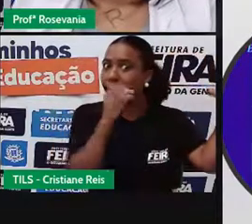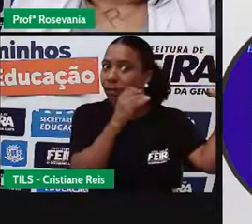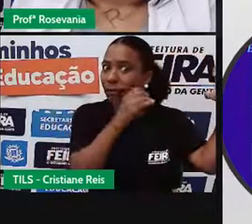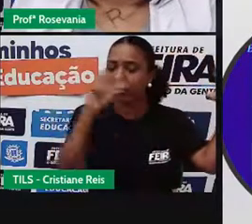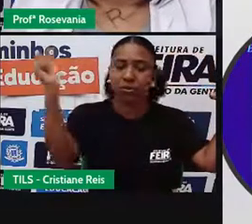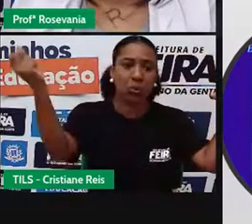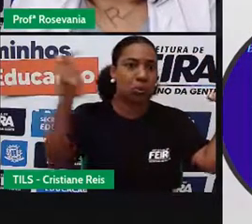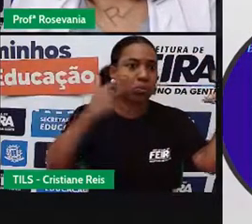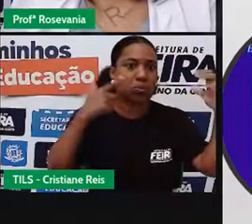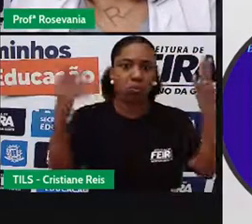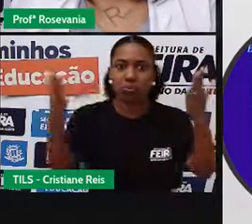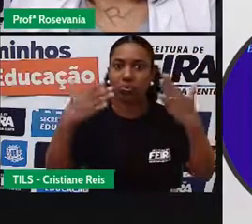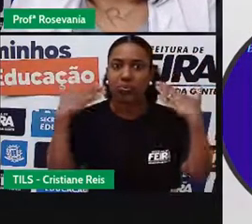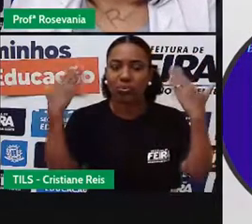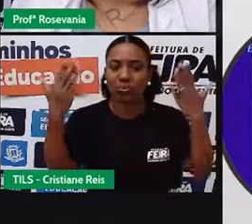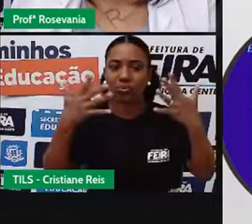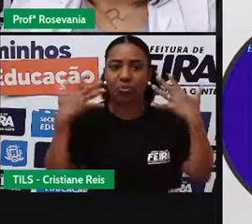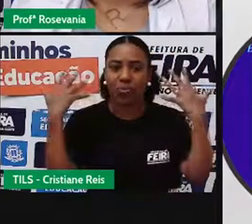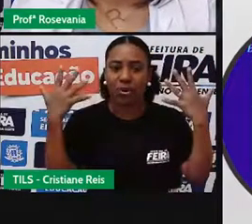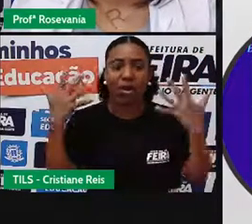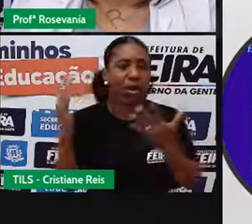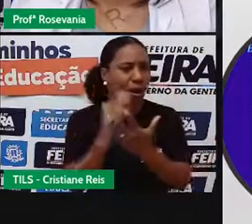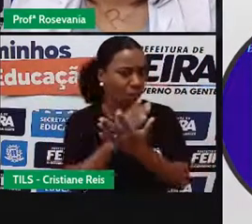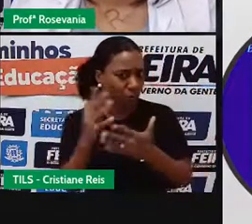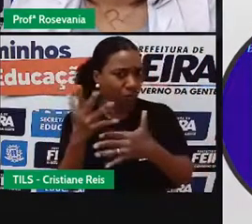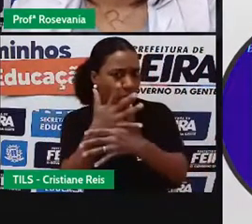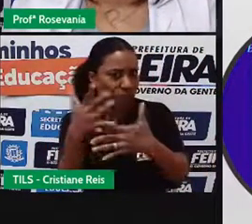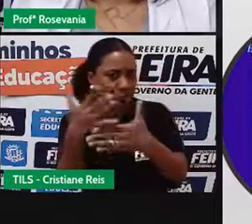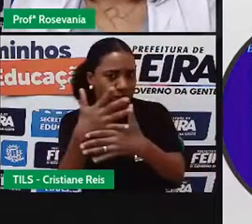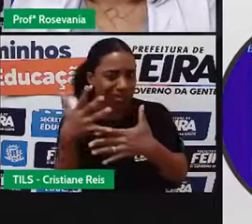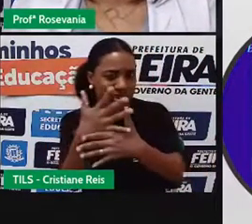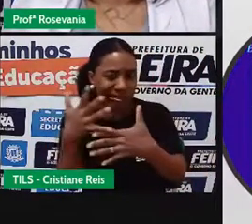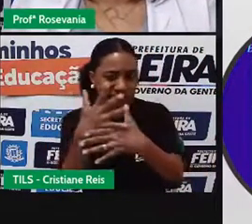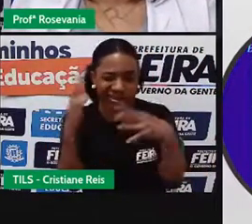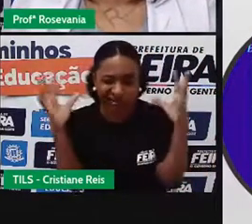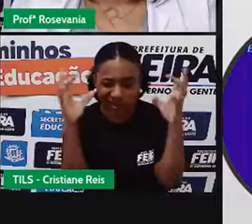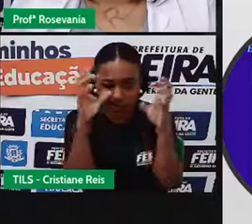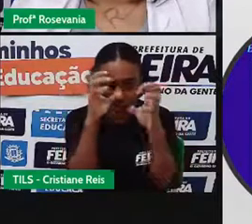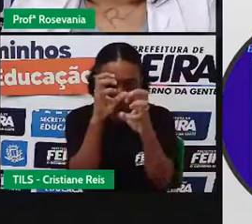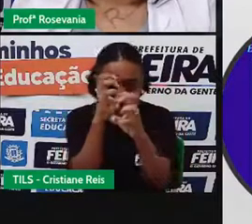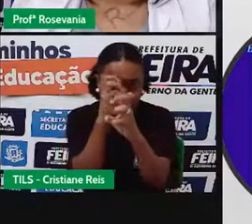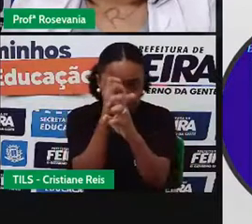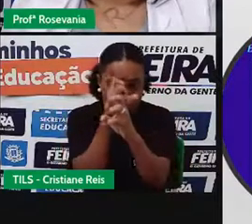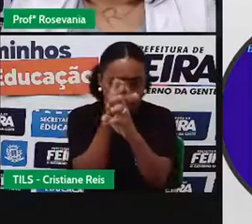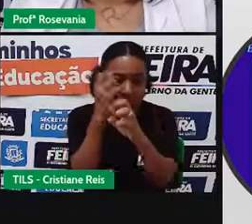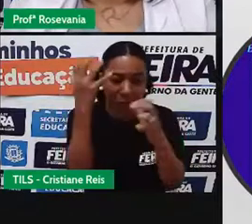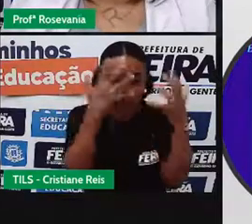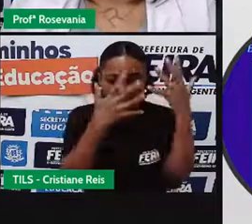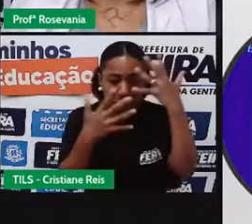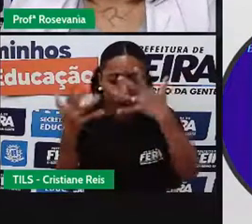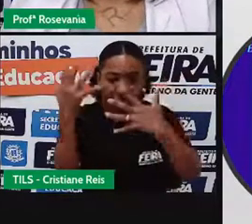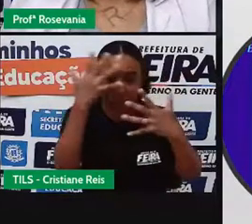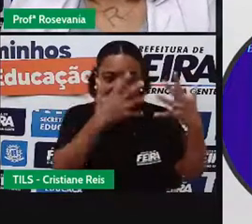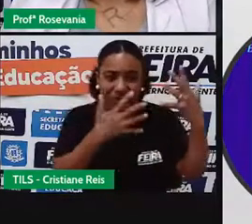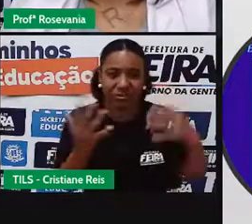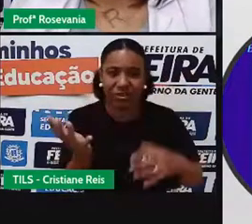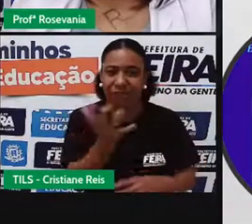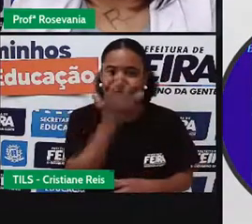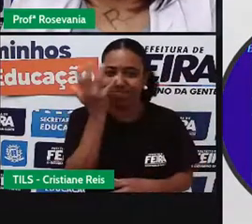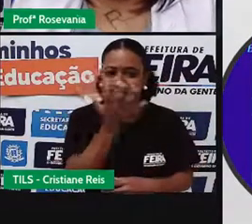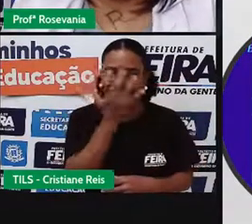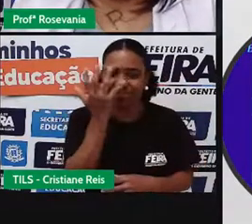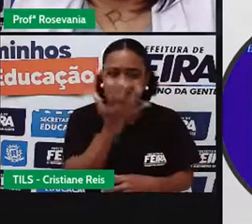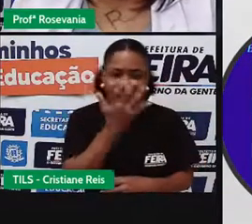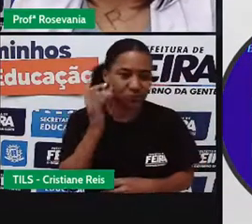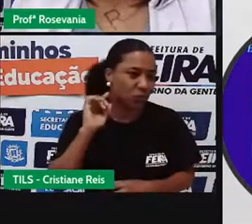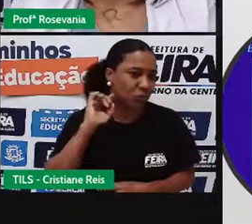algumas cidades, a visibilidade baixa para quase zero, né, com essa quantidade de poluição. E junta também